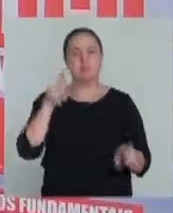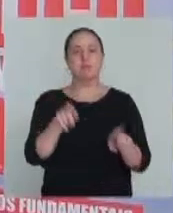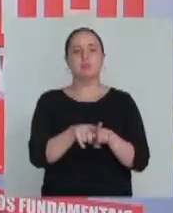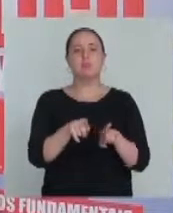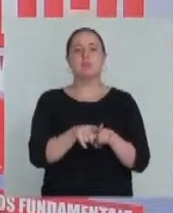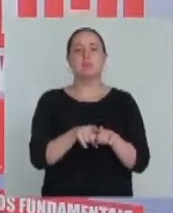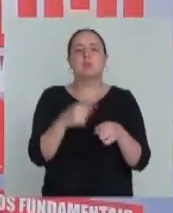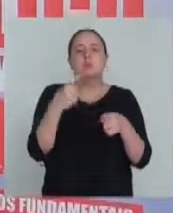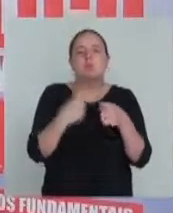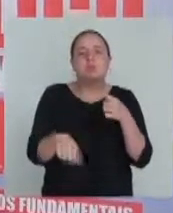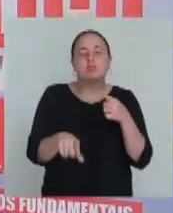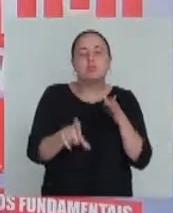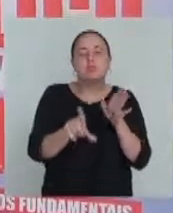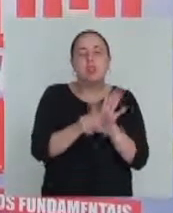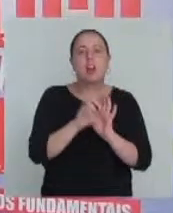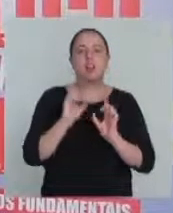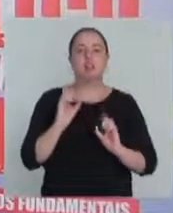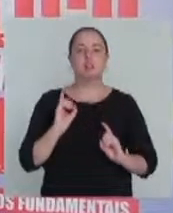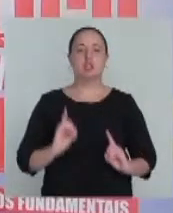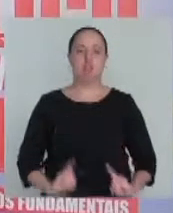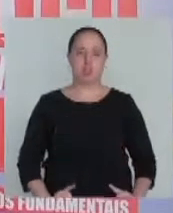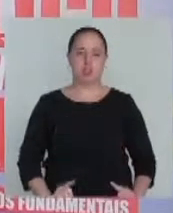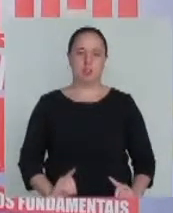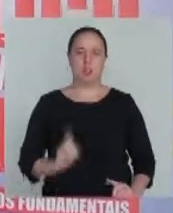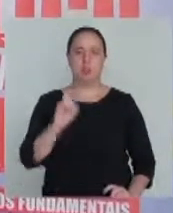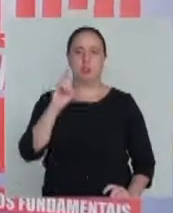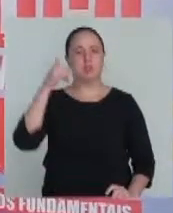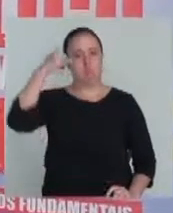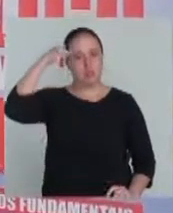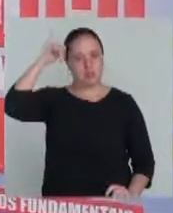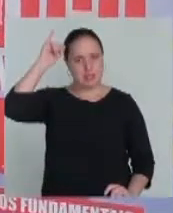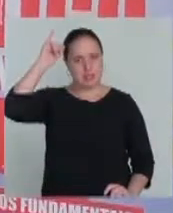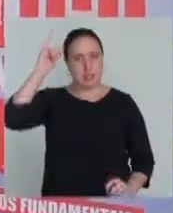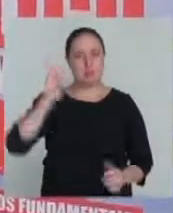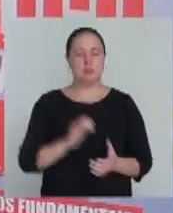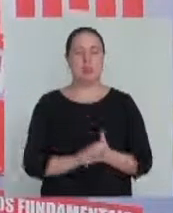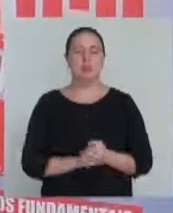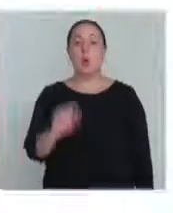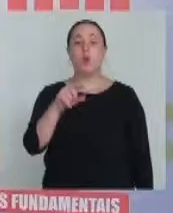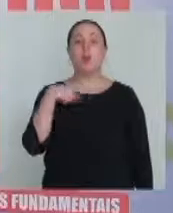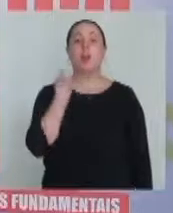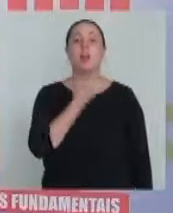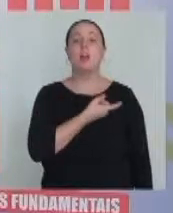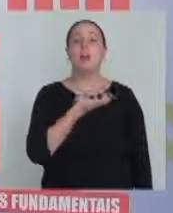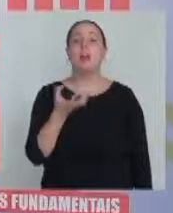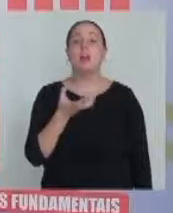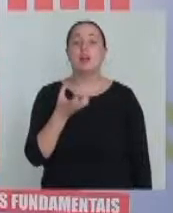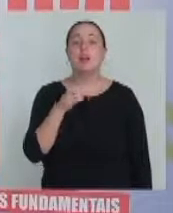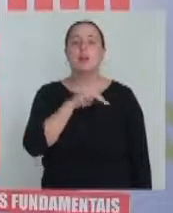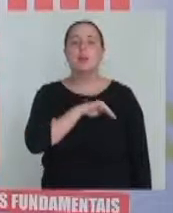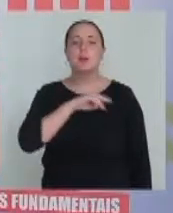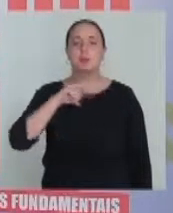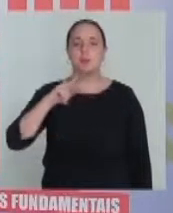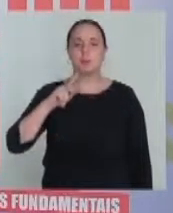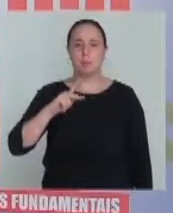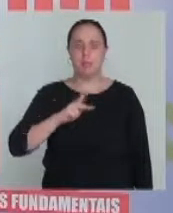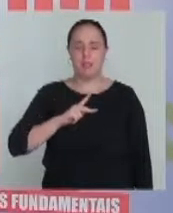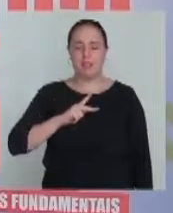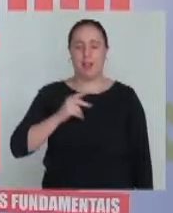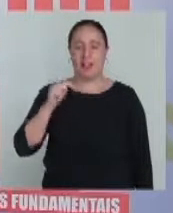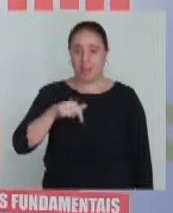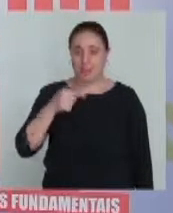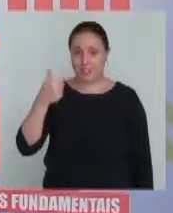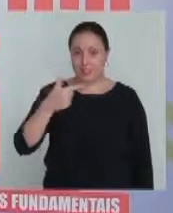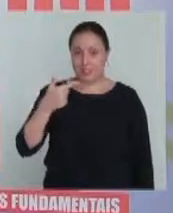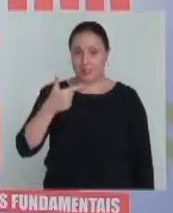e a violação de direitos das comunidades na zona rural. O que esperamos do